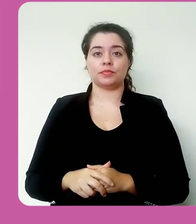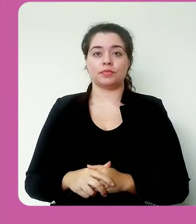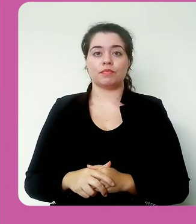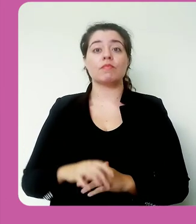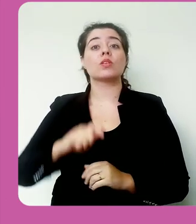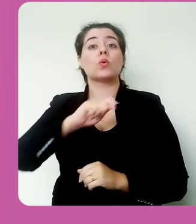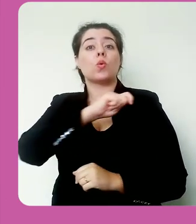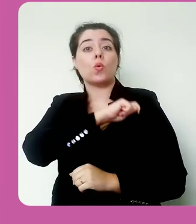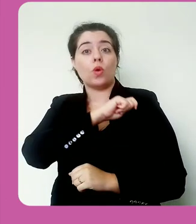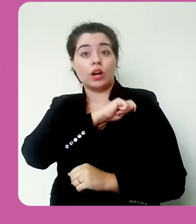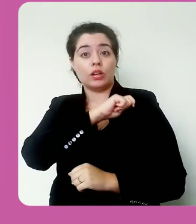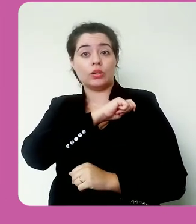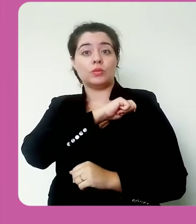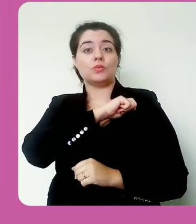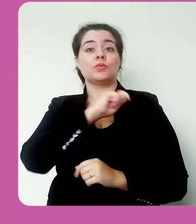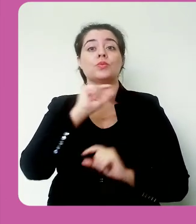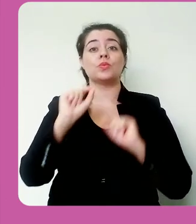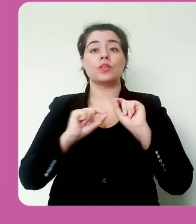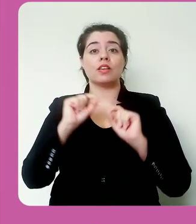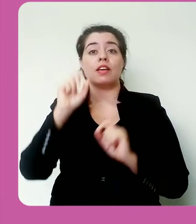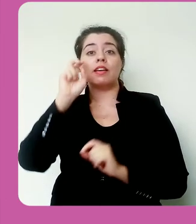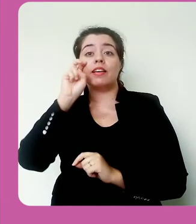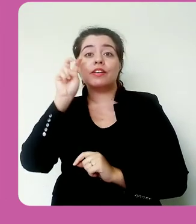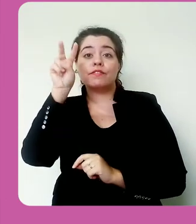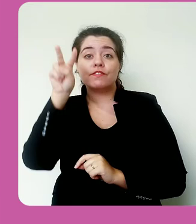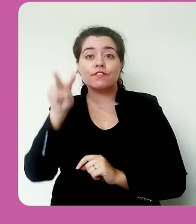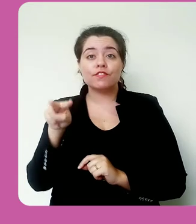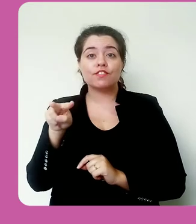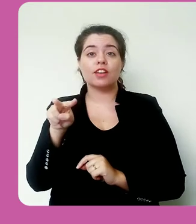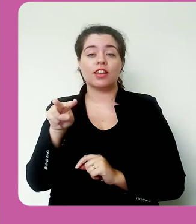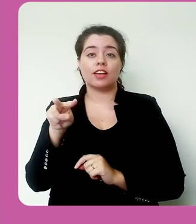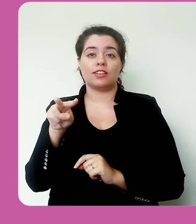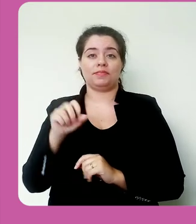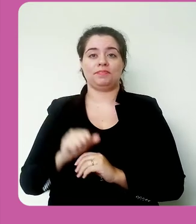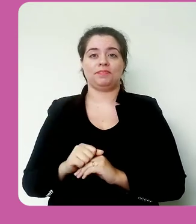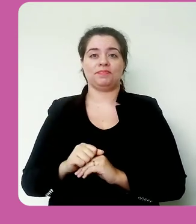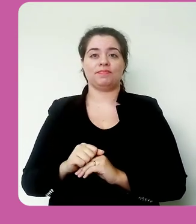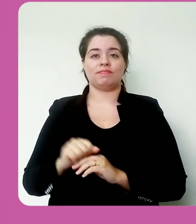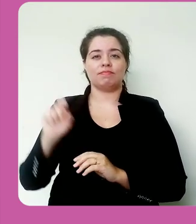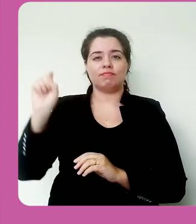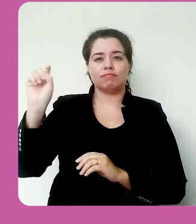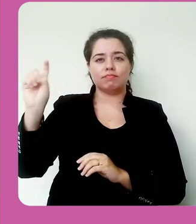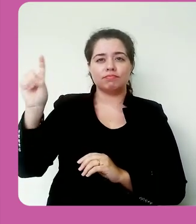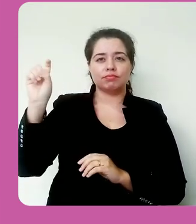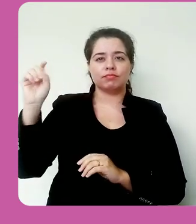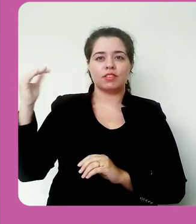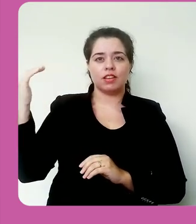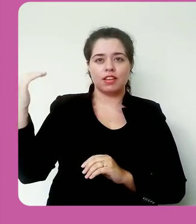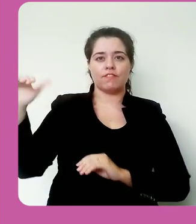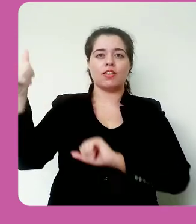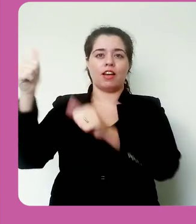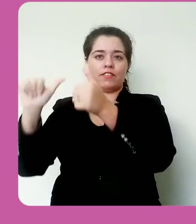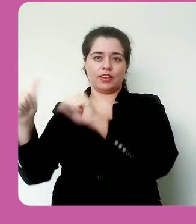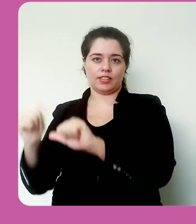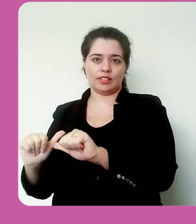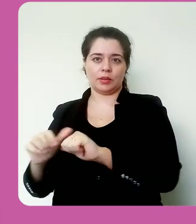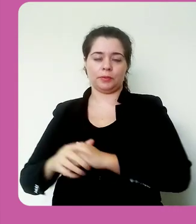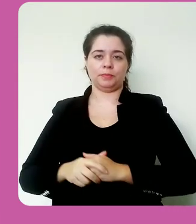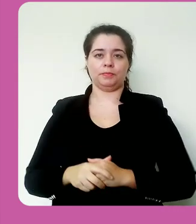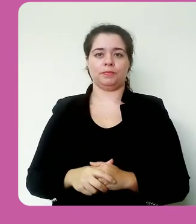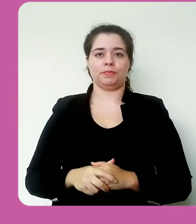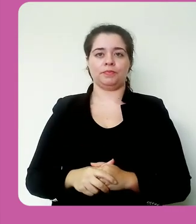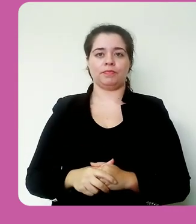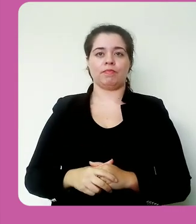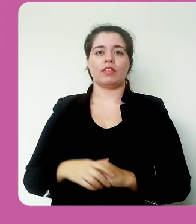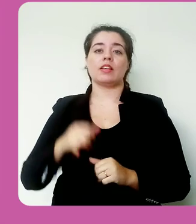o aluno tem aqui, aparece para ele, que ele, um botão enviar para avaliação.